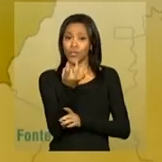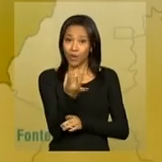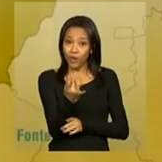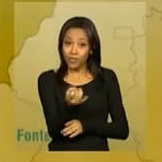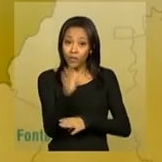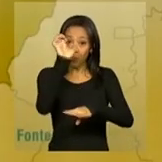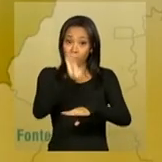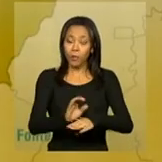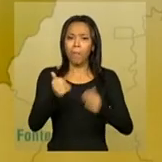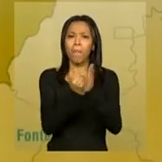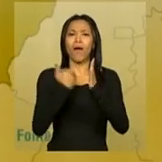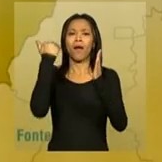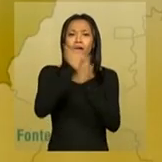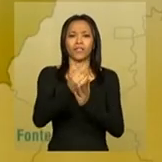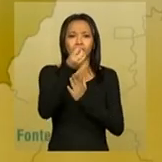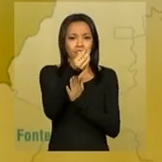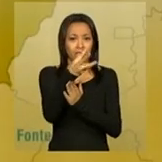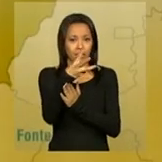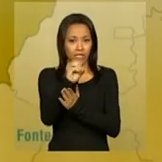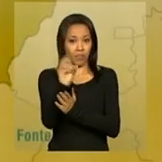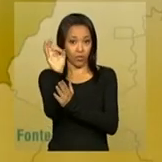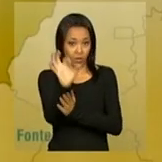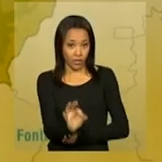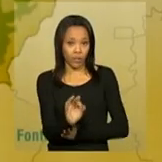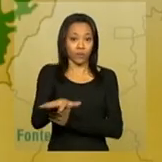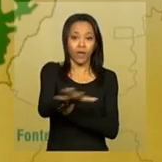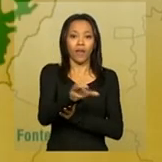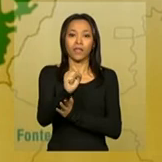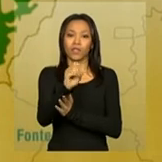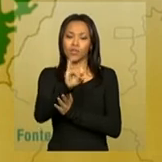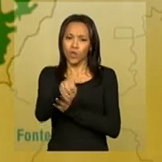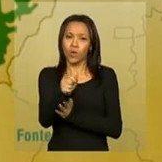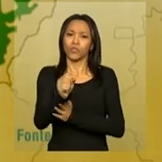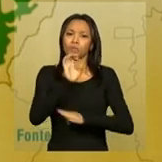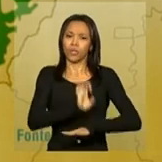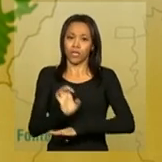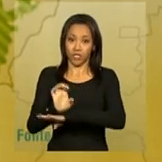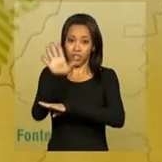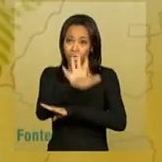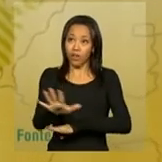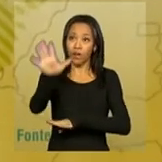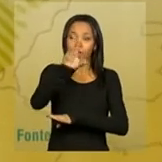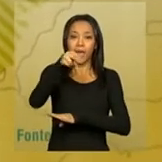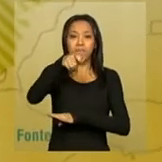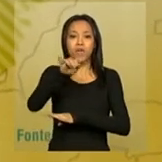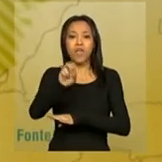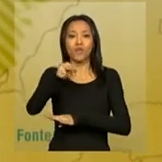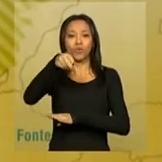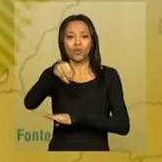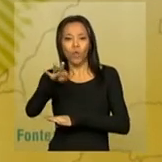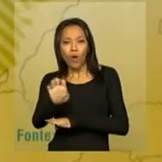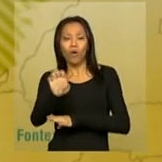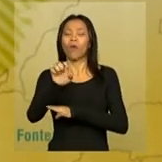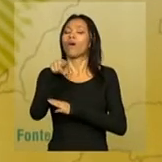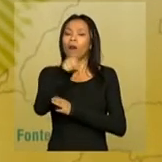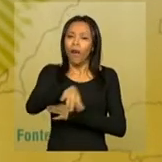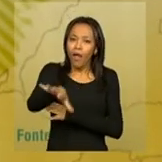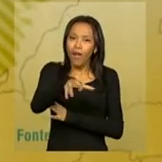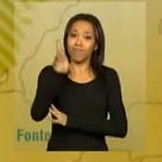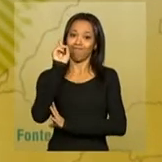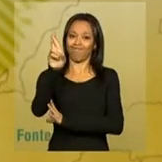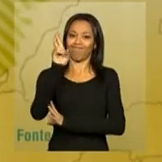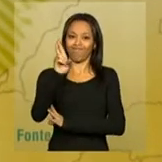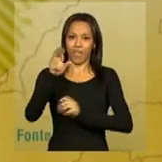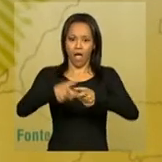produz mais de 30% da soja brasileira. E as regiões do estado, conhecidas como Meio Norte e Nortão, representam a